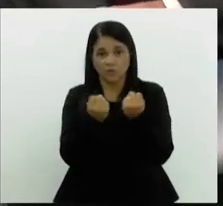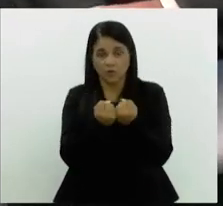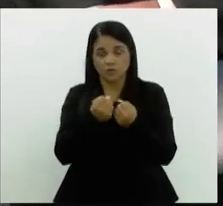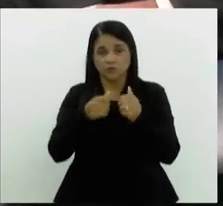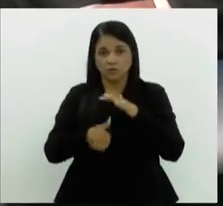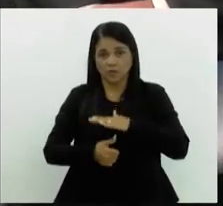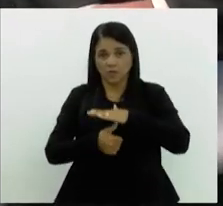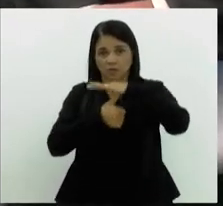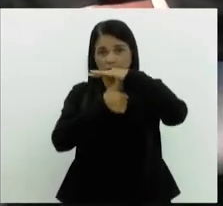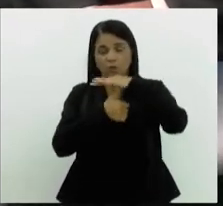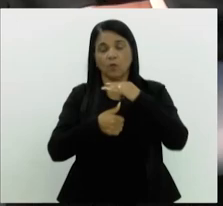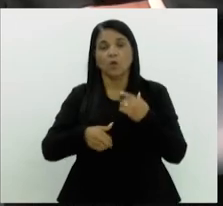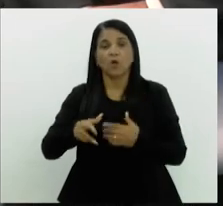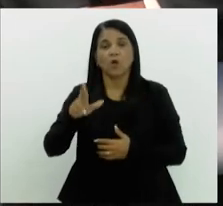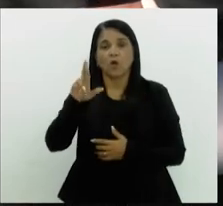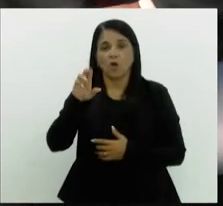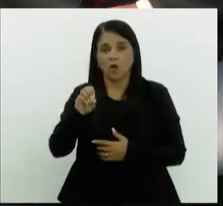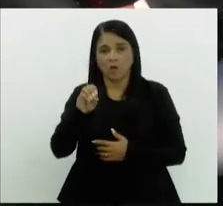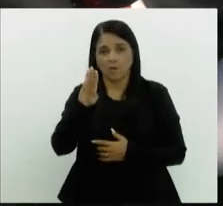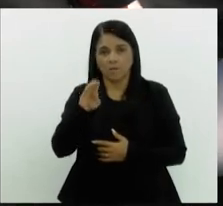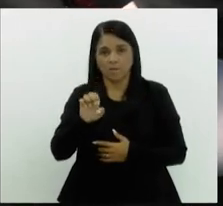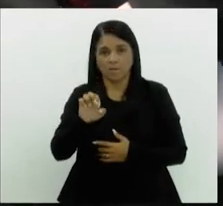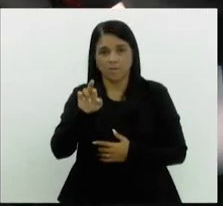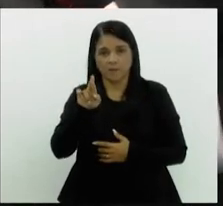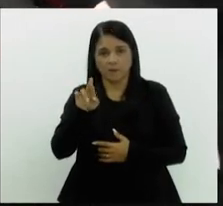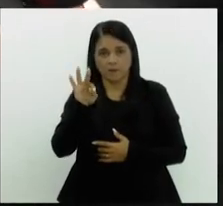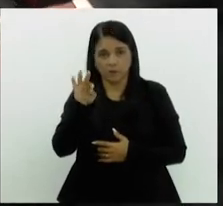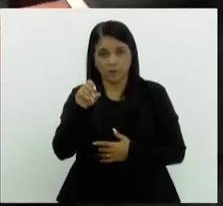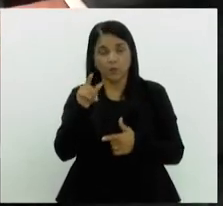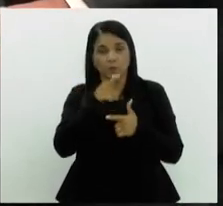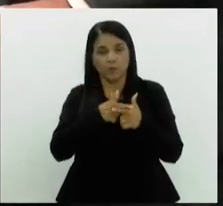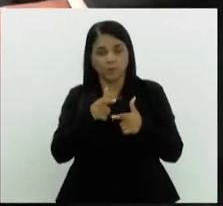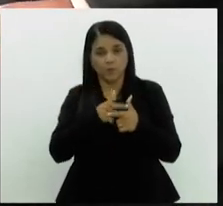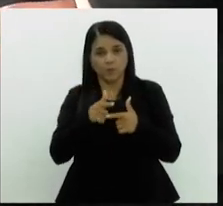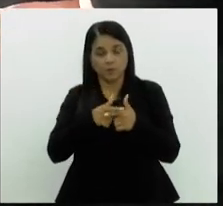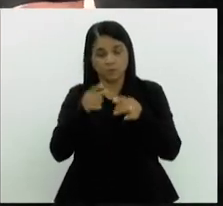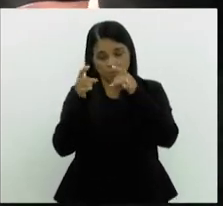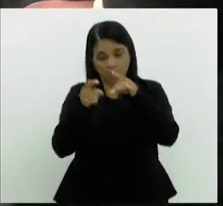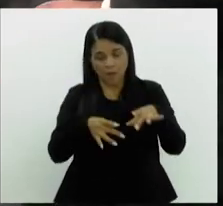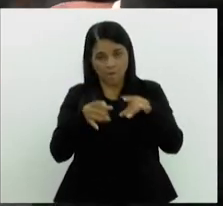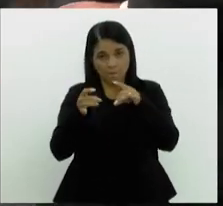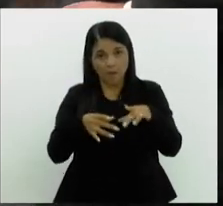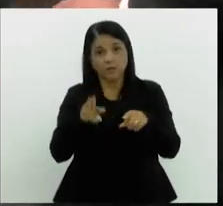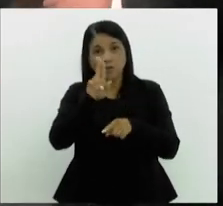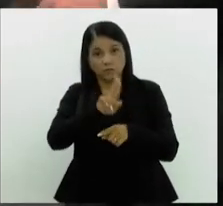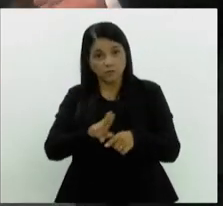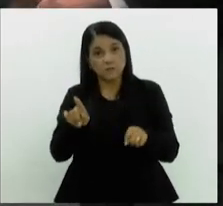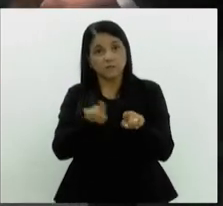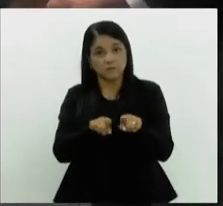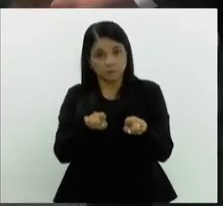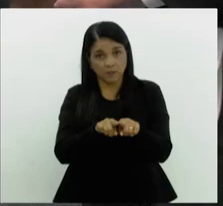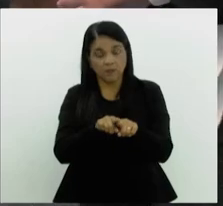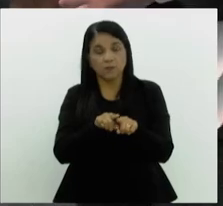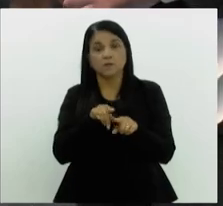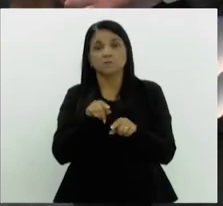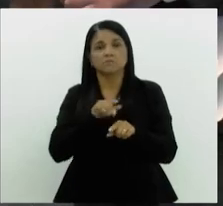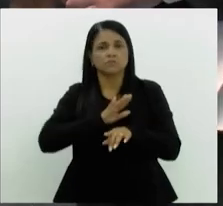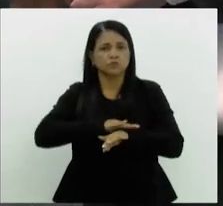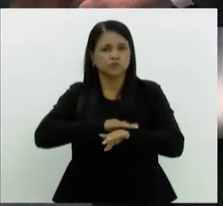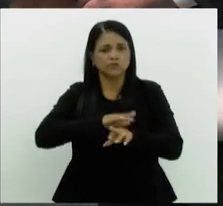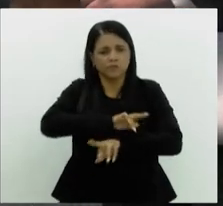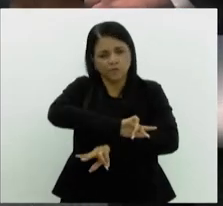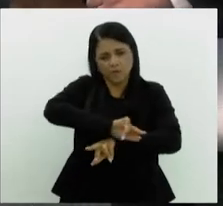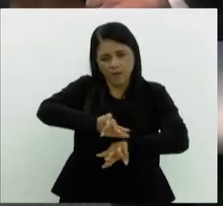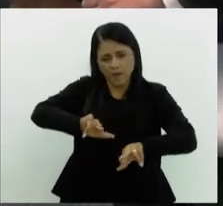o reitor Roberto, sobre o problema que está tendo da evasão escolar nas universidades. Os motivos são vários,